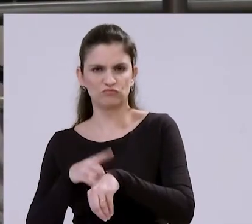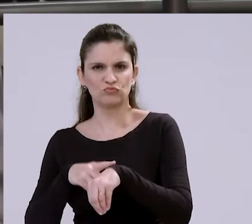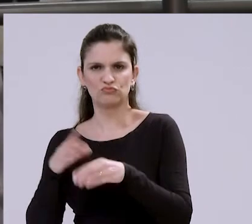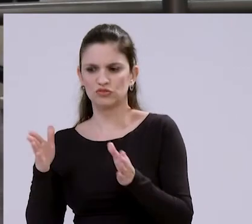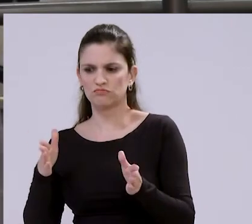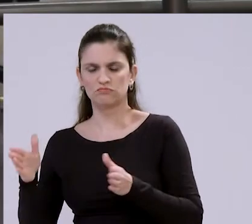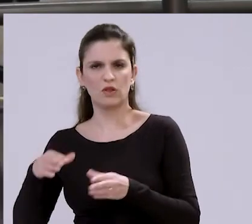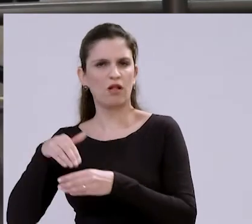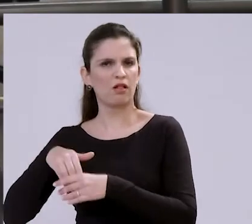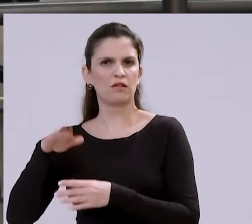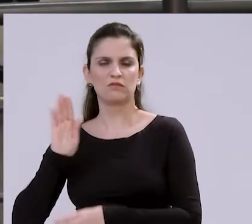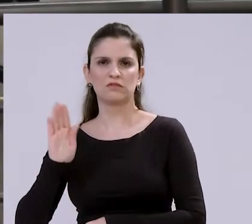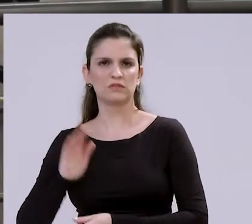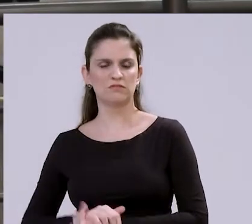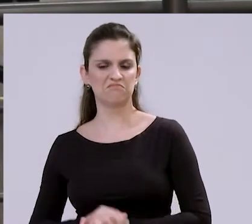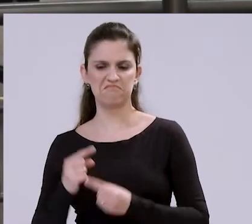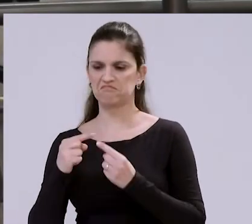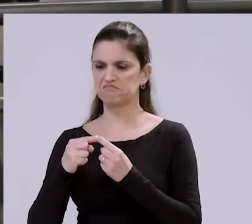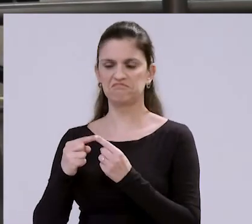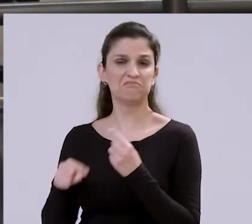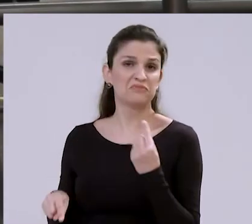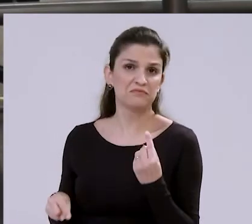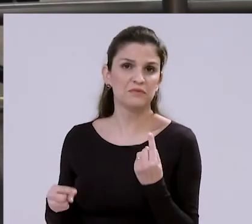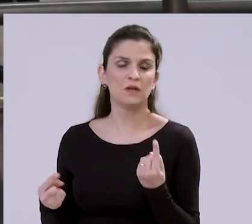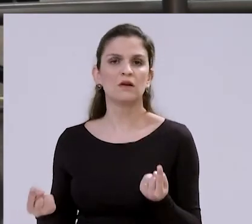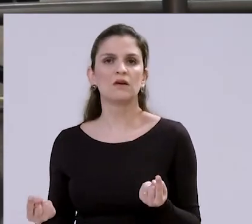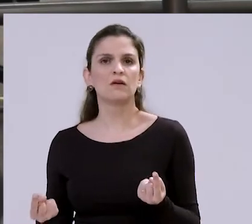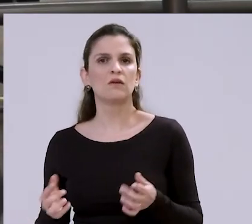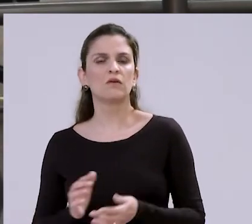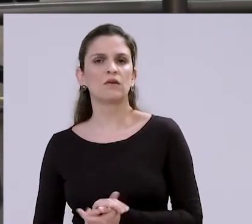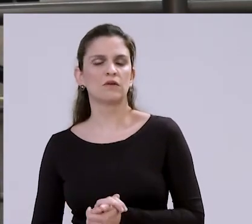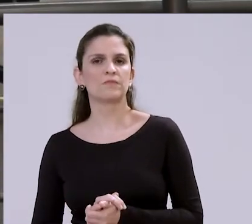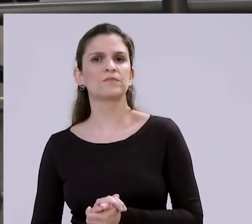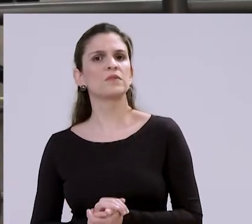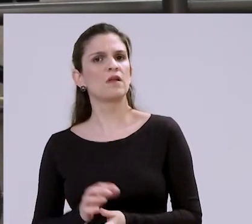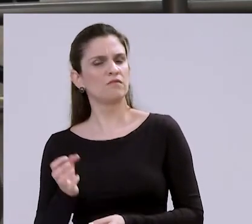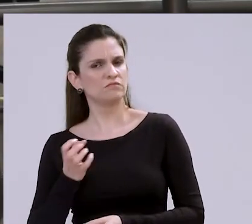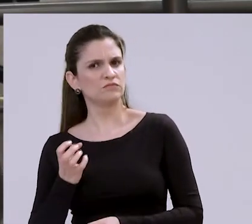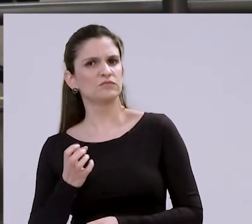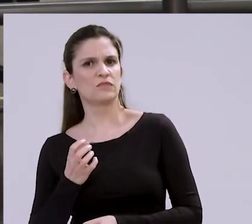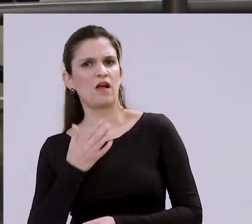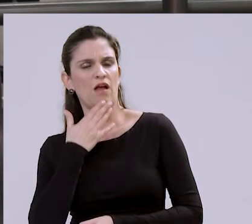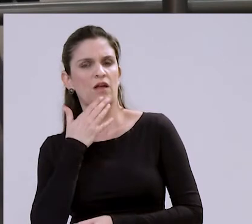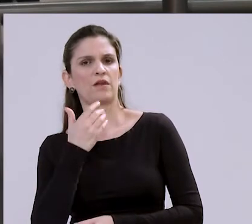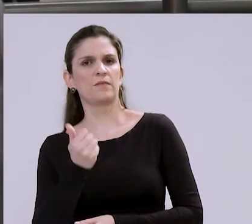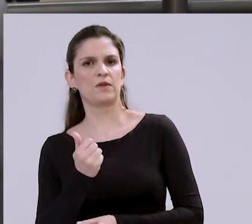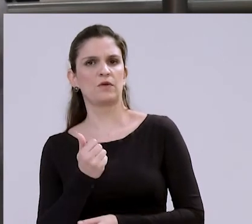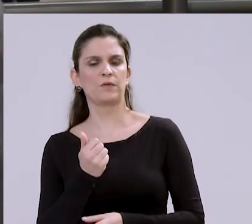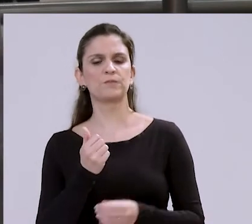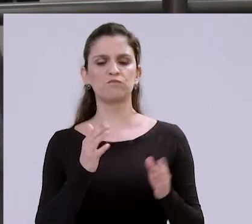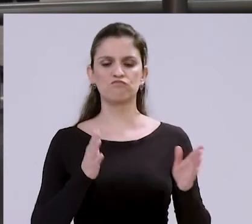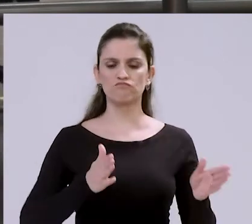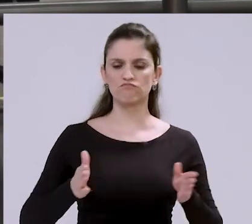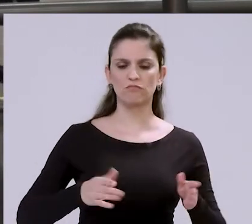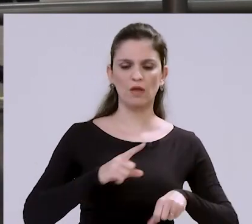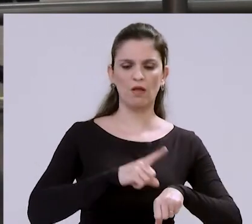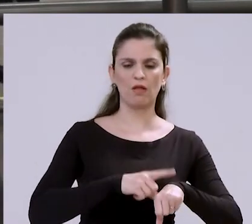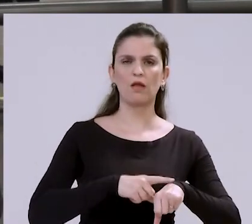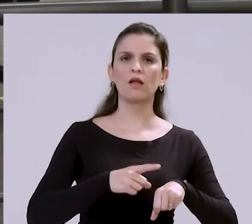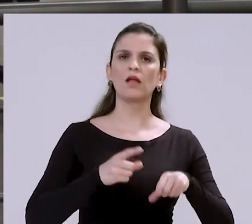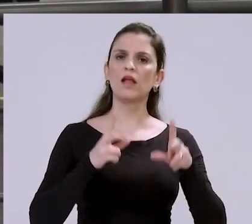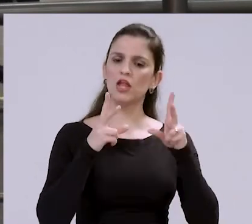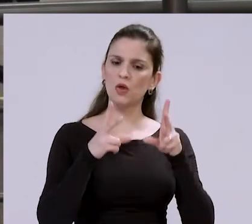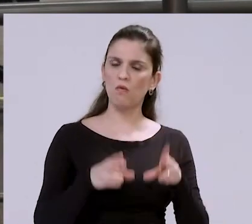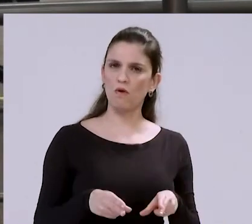mudar esse calendário em cerca de 45 dias. Eu defendia que ou as